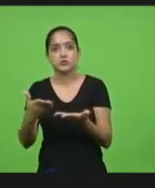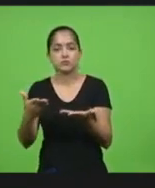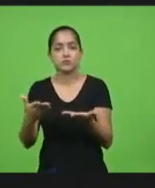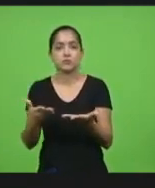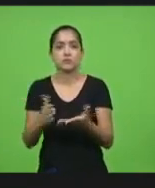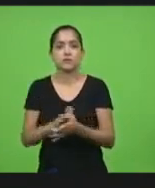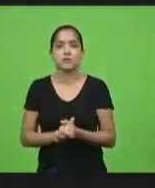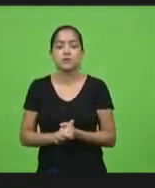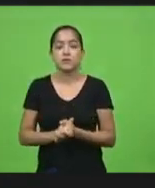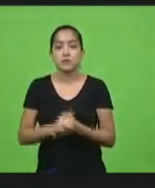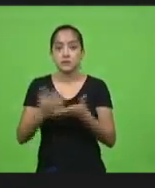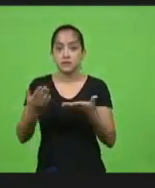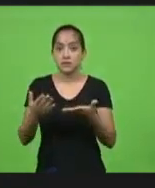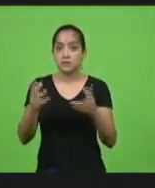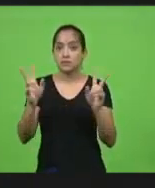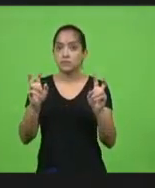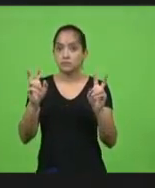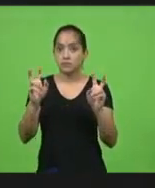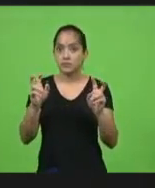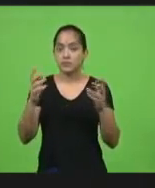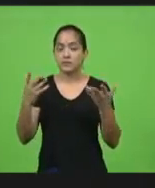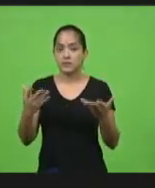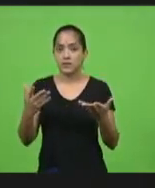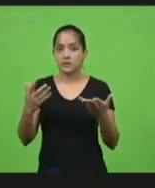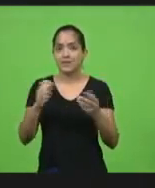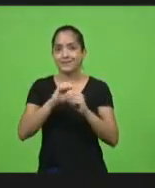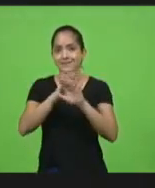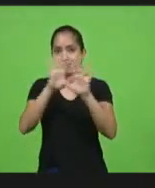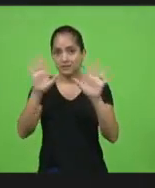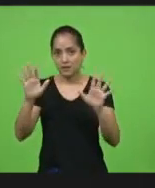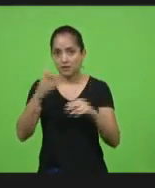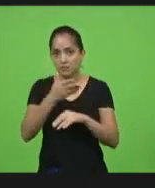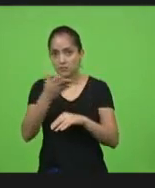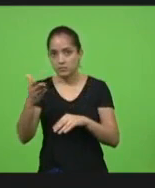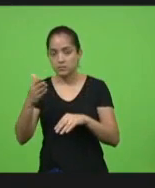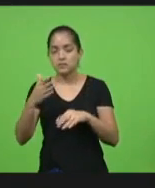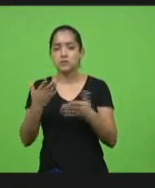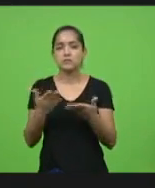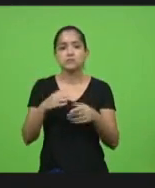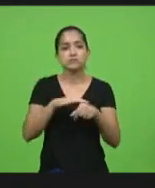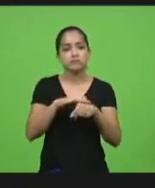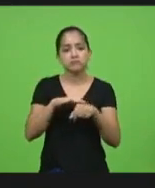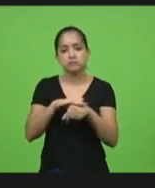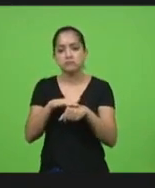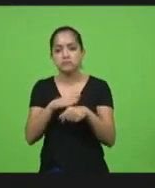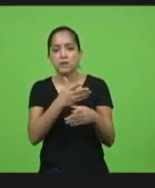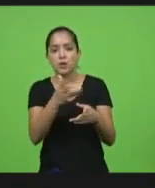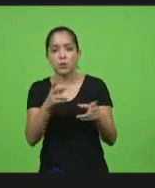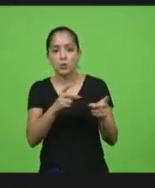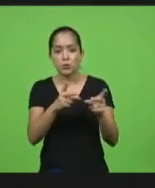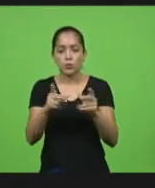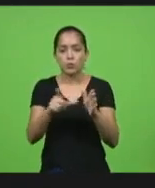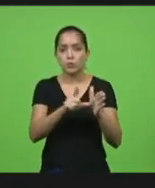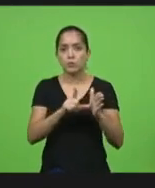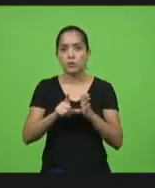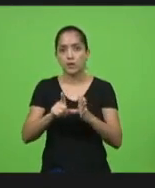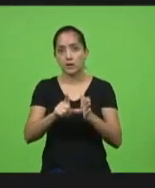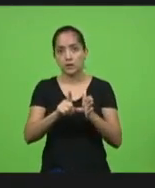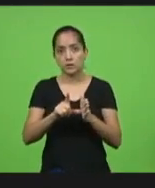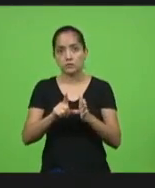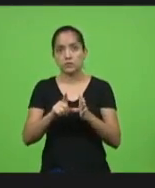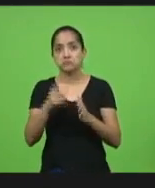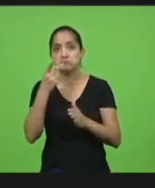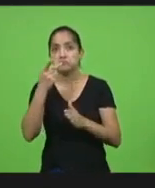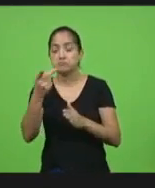essa é uma matéria que a também tem que deixar claro para as pessoas se você conversar com as pessoas com os comerciantes na rua muitos deles vão dizer